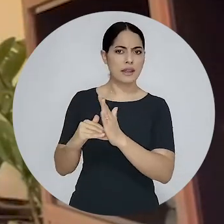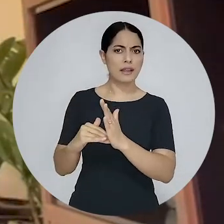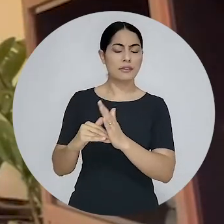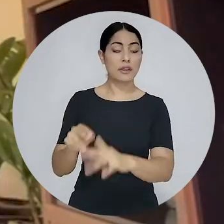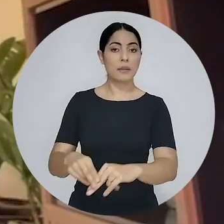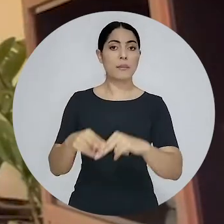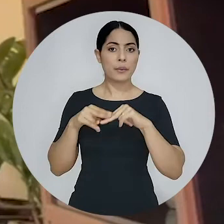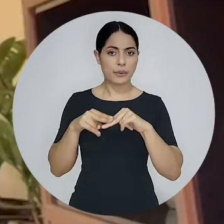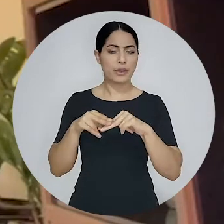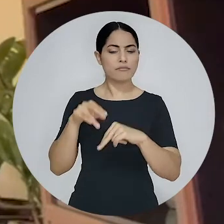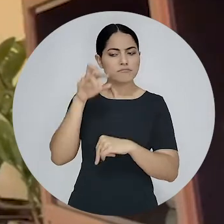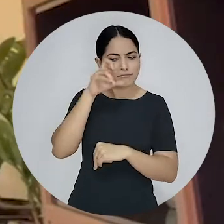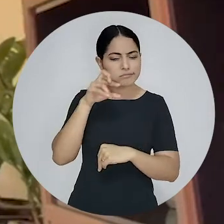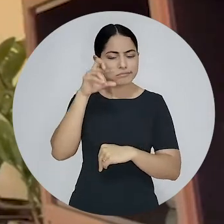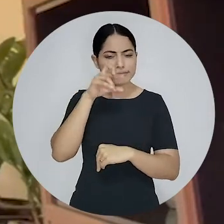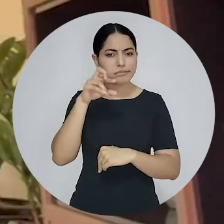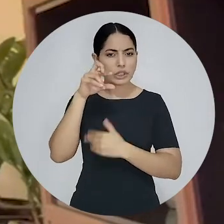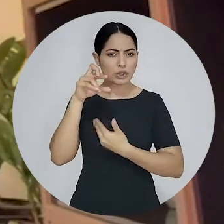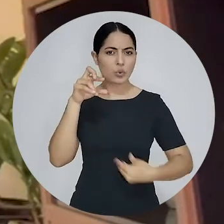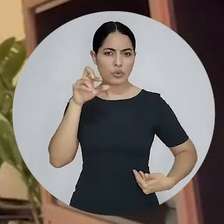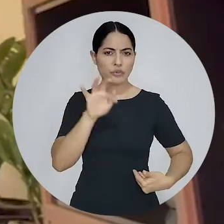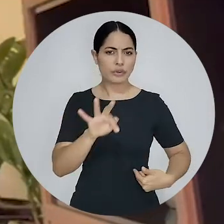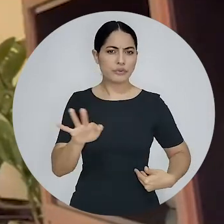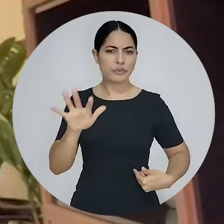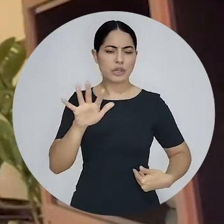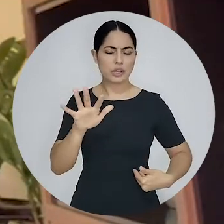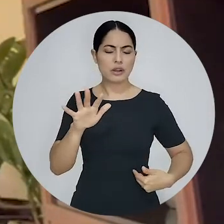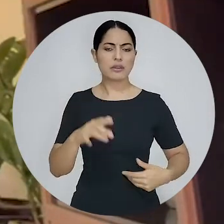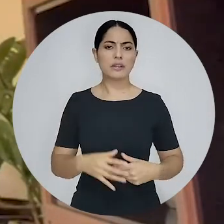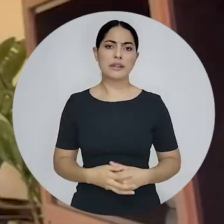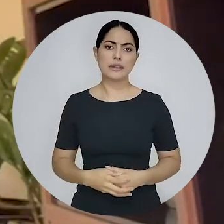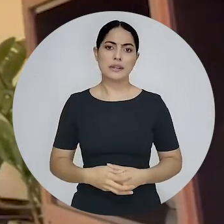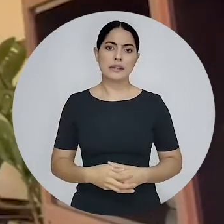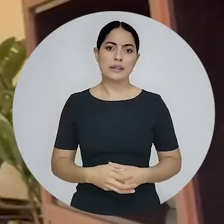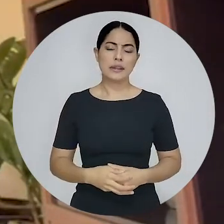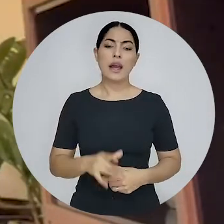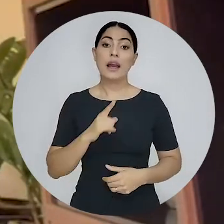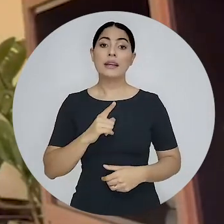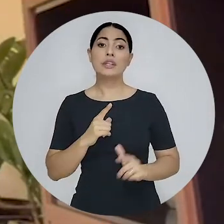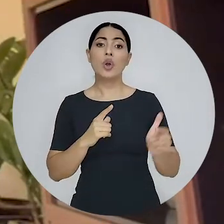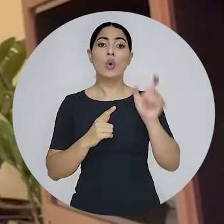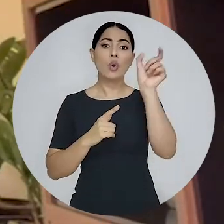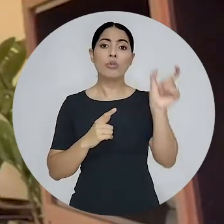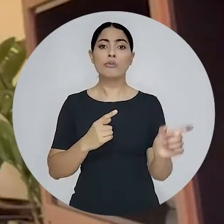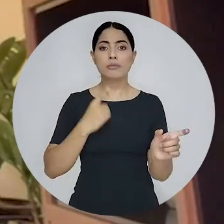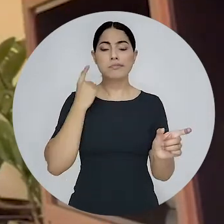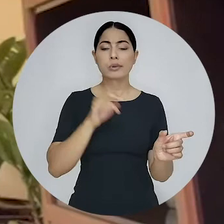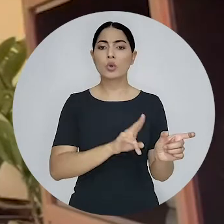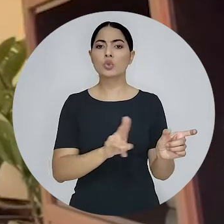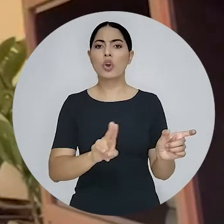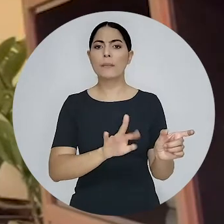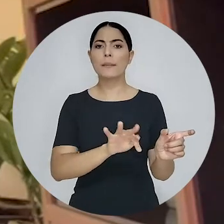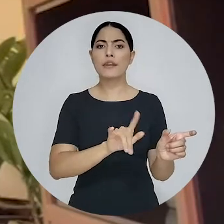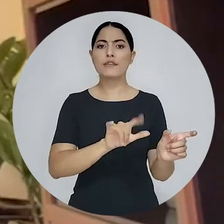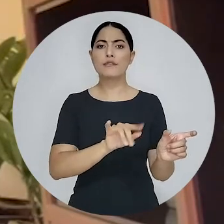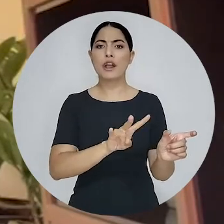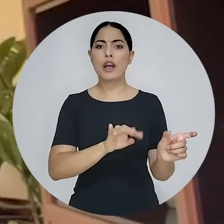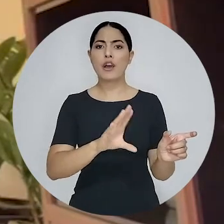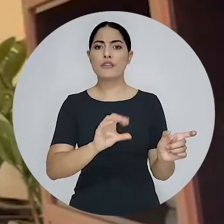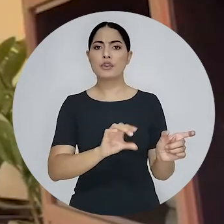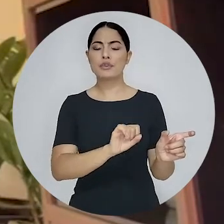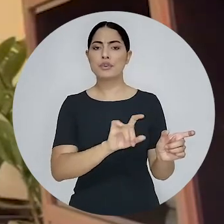daquela comissão parlamentar de inquérito ter decidido por ouvir o advogado Flávio Silveira.